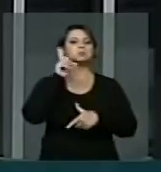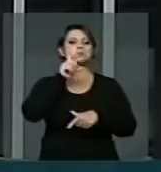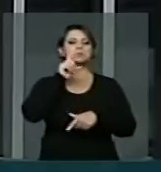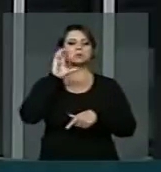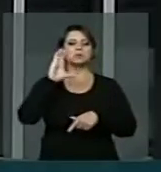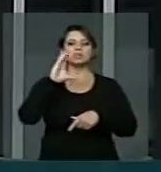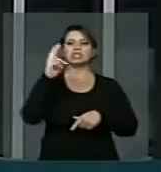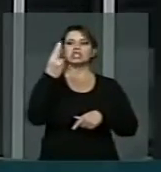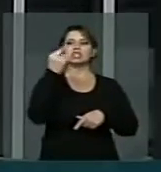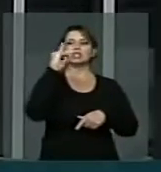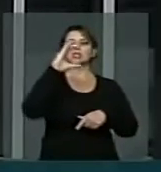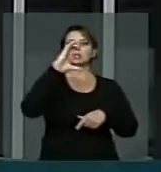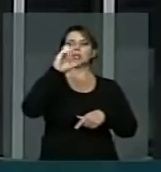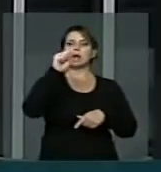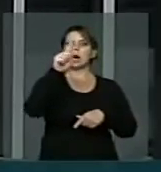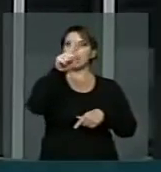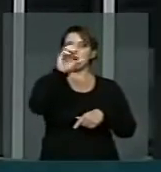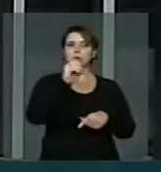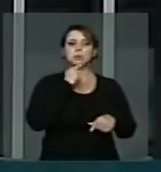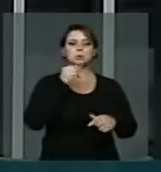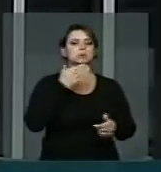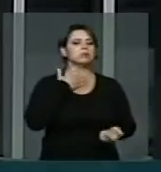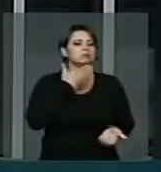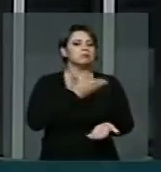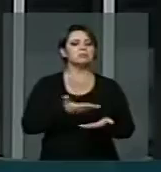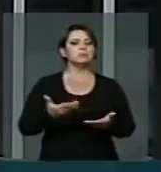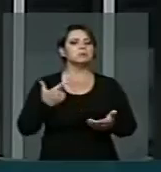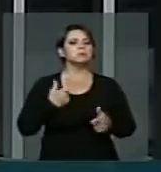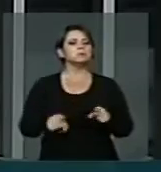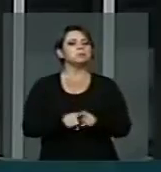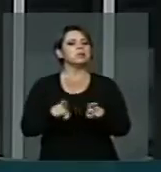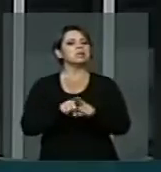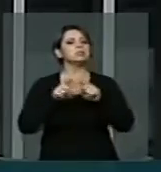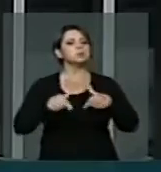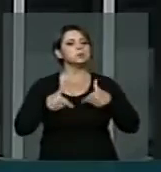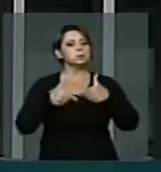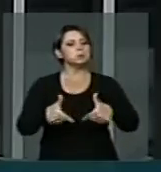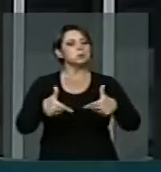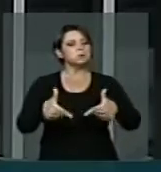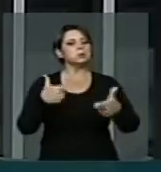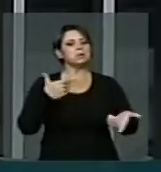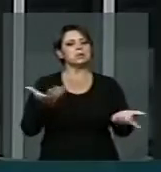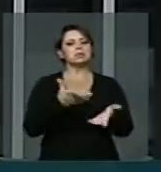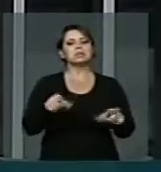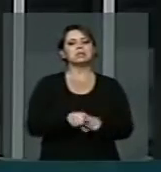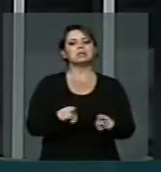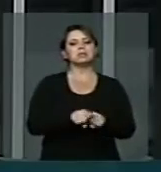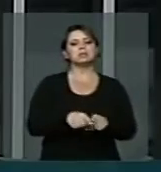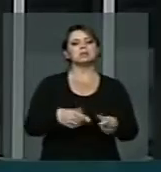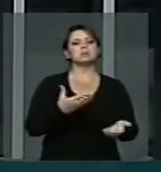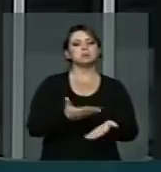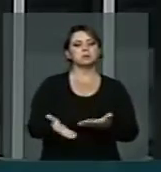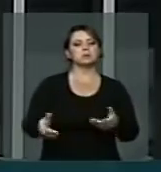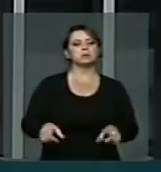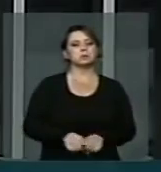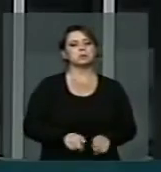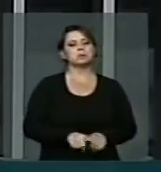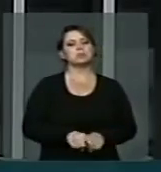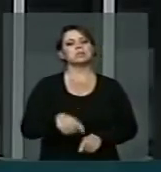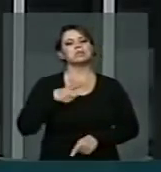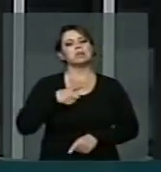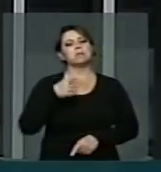dessa primeira semana de maio, perdendo, inclusive, por lutar pela jornada de oito horas de trabalho, nada menos do que dez